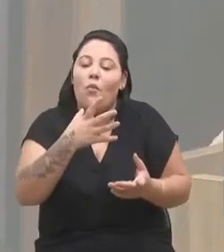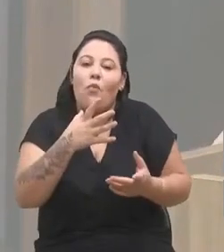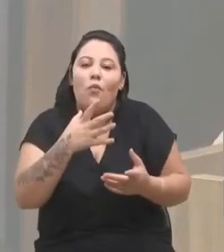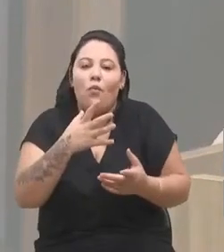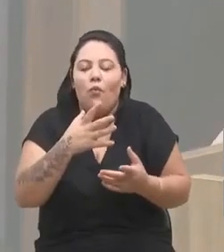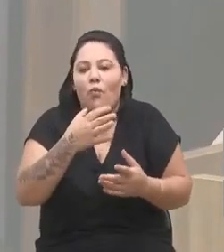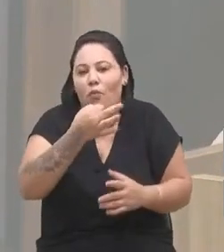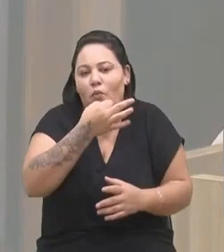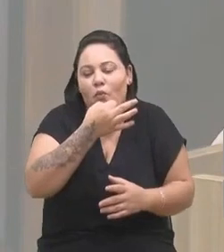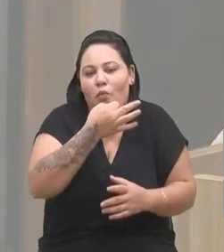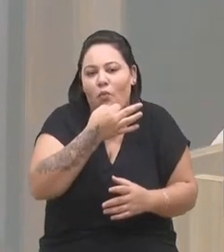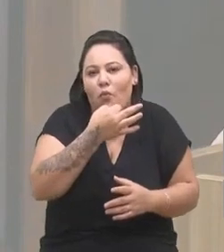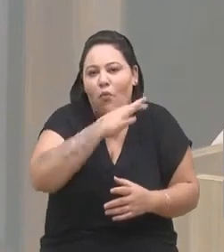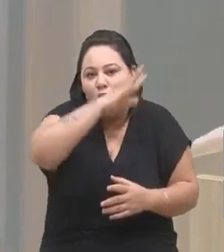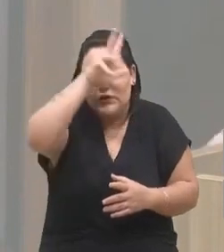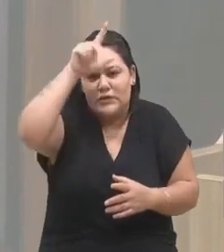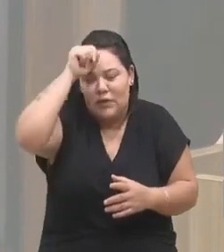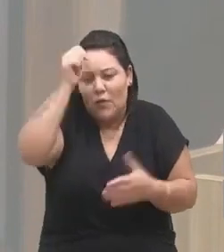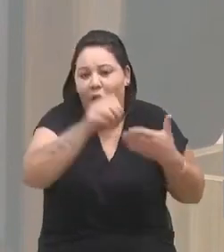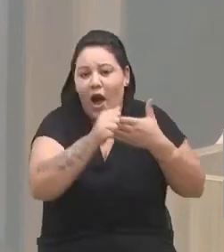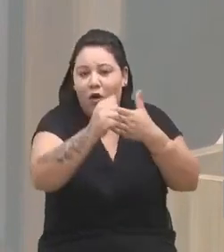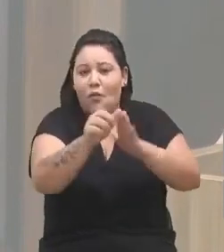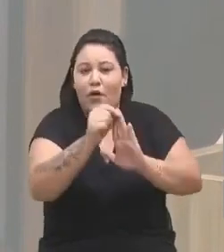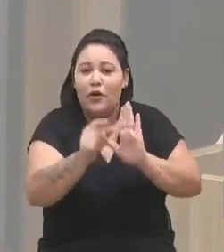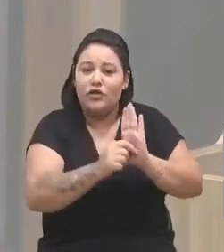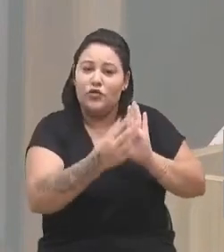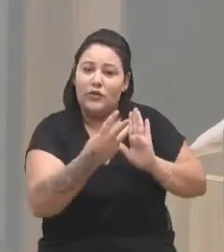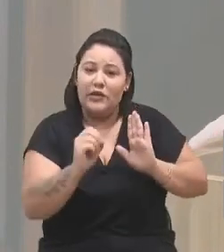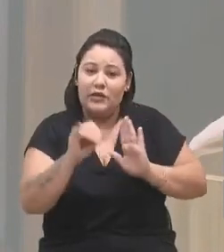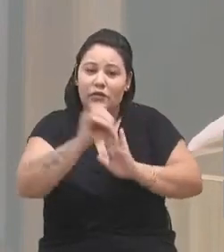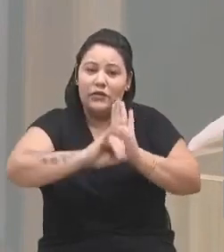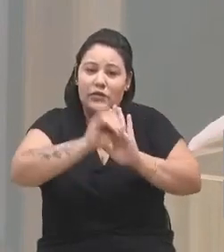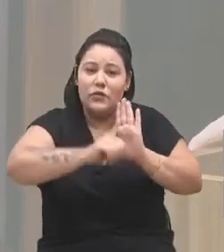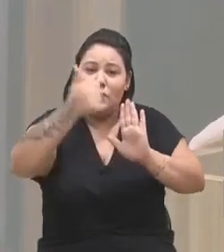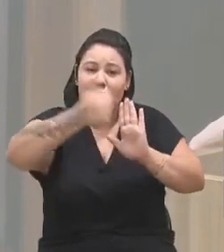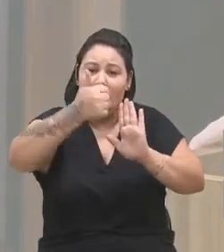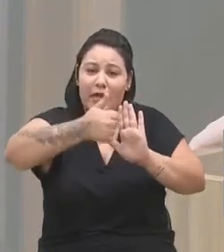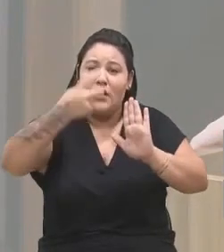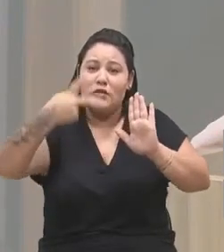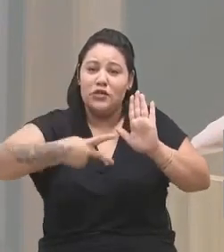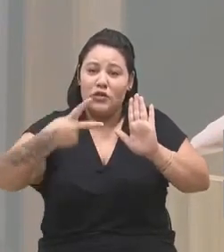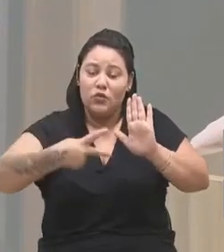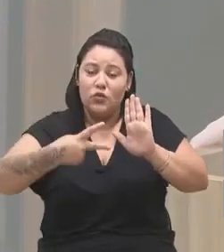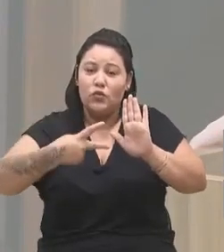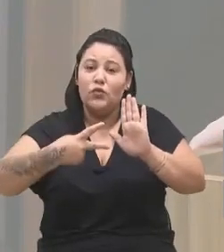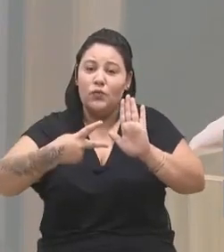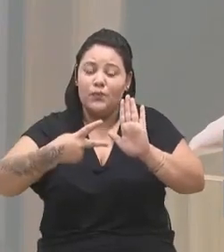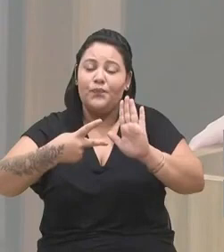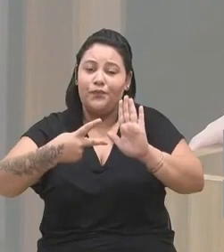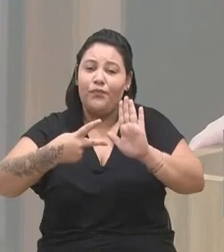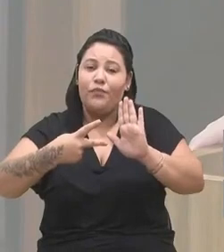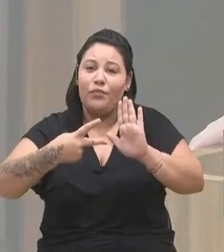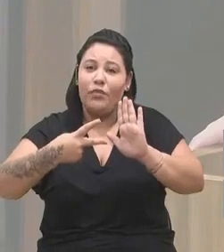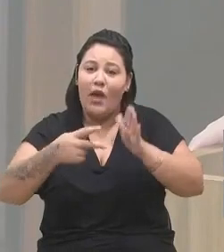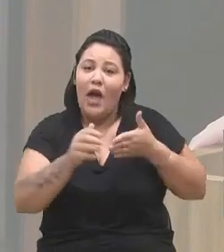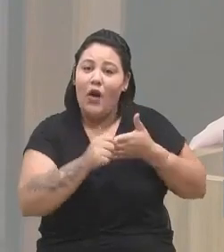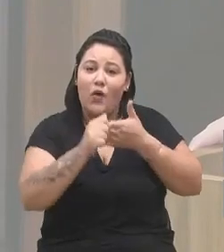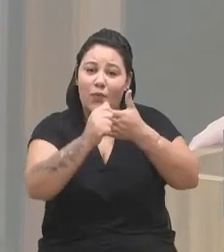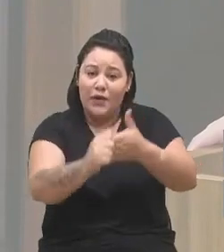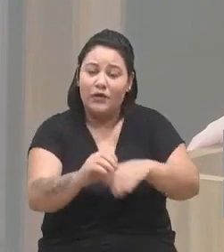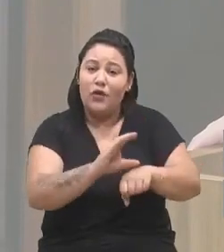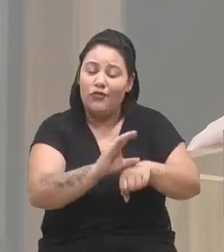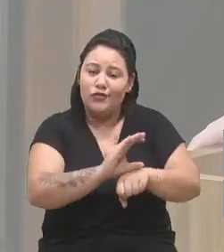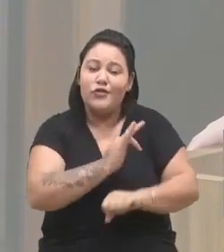no que couber de acordo com o artigo 30 dos incisos, primeiro e segundo, referente à questão da Constituição Federal.